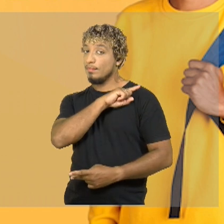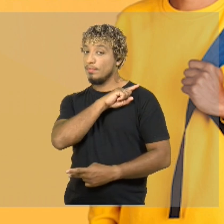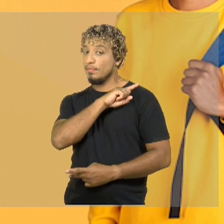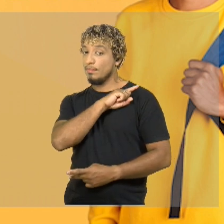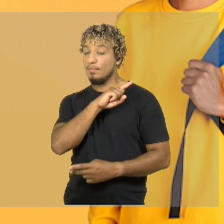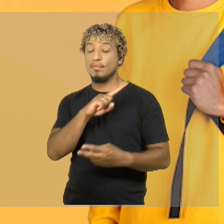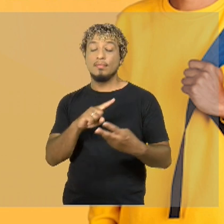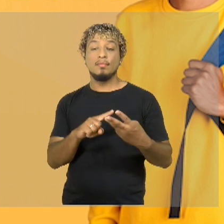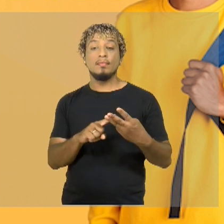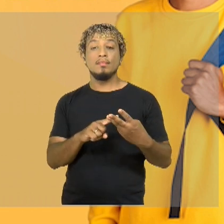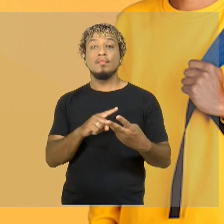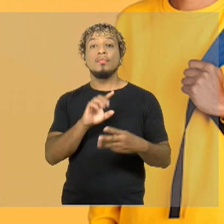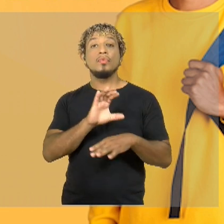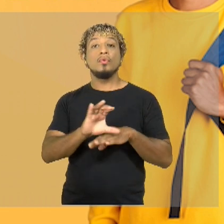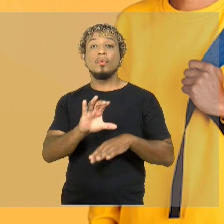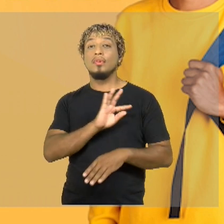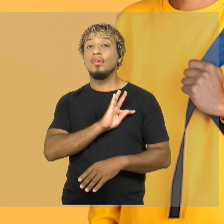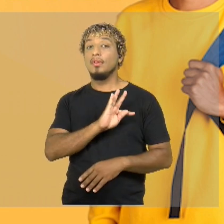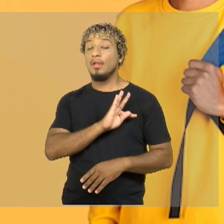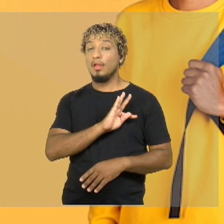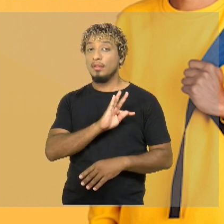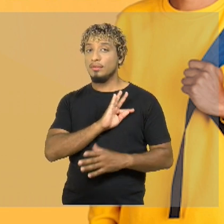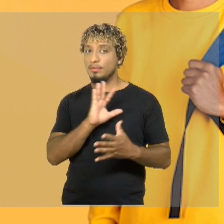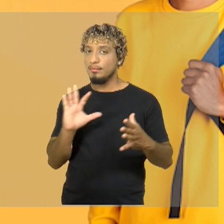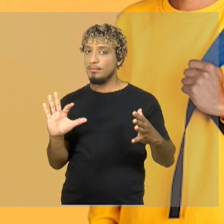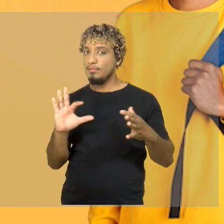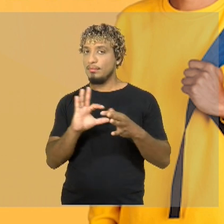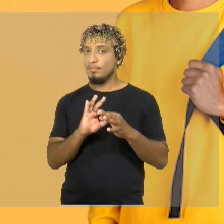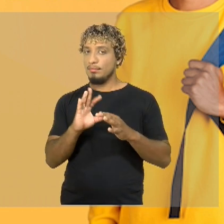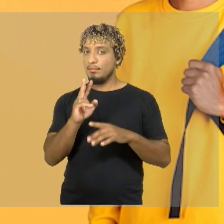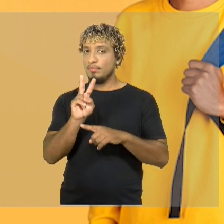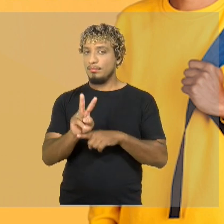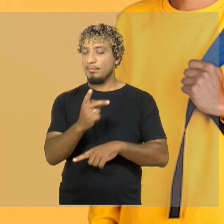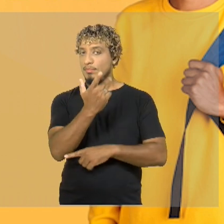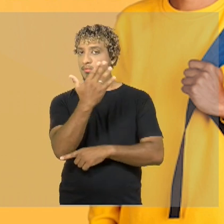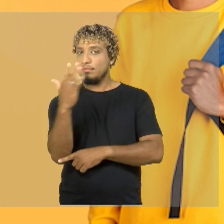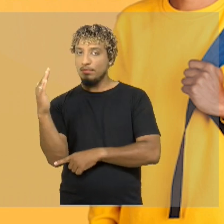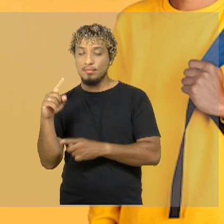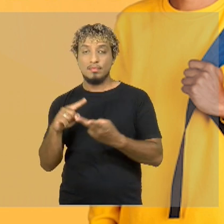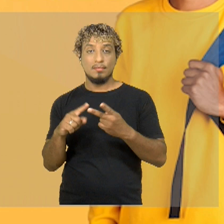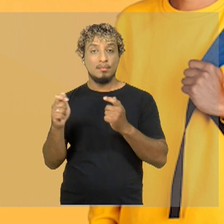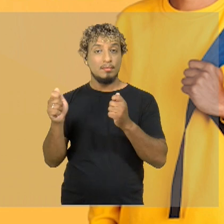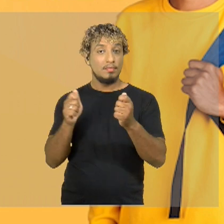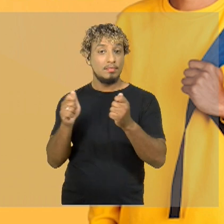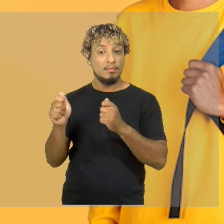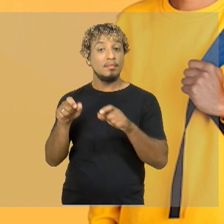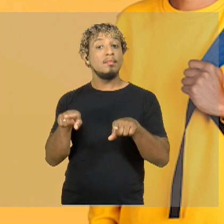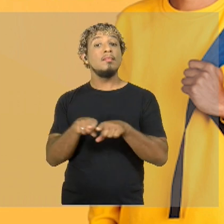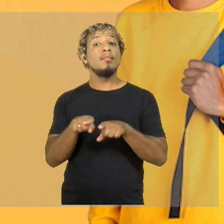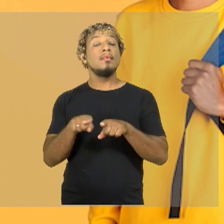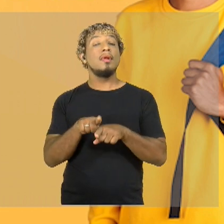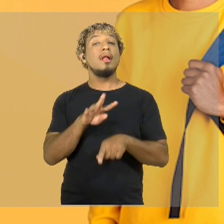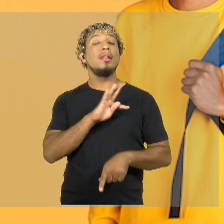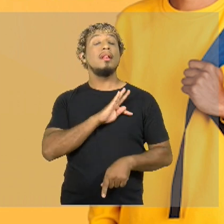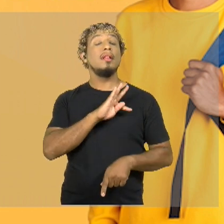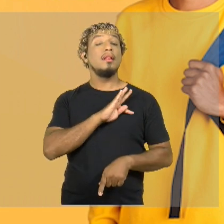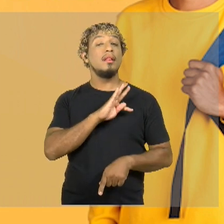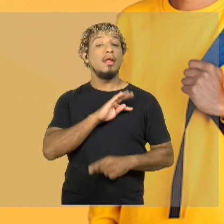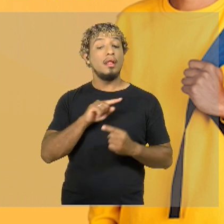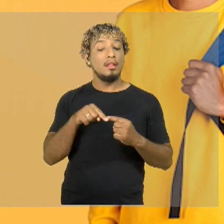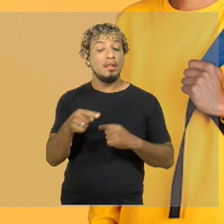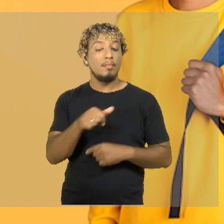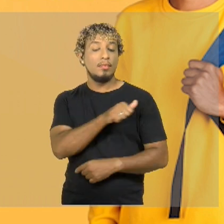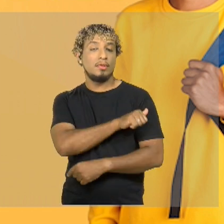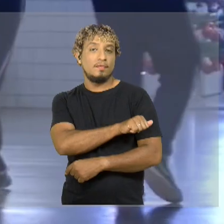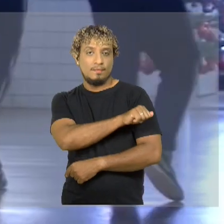médio regular, cursos técnicos integrados em meio ambiente e administração, além do técnico subsequente